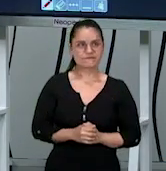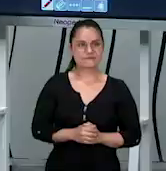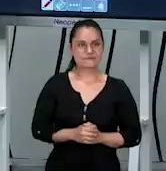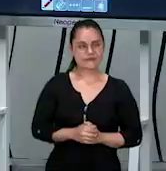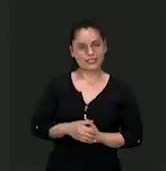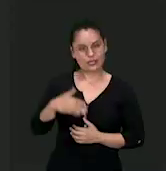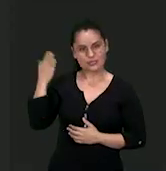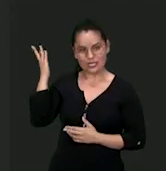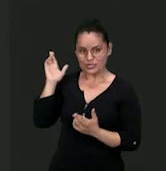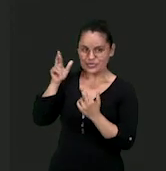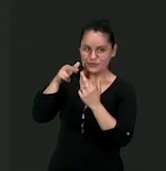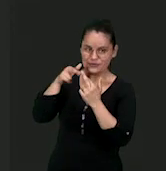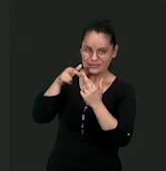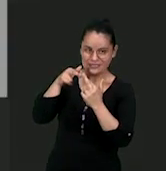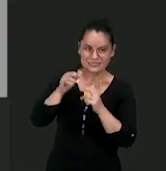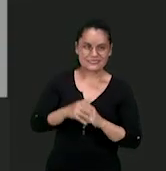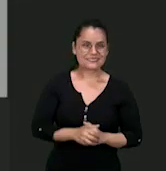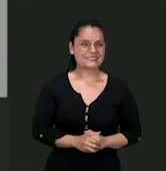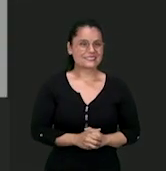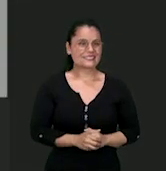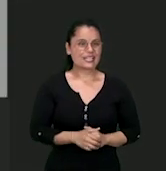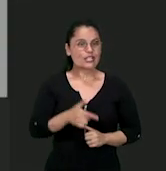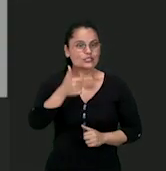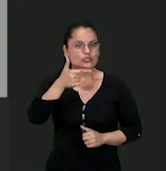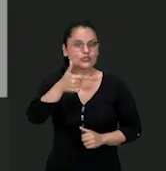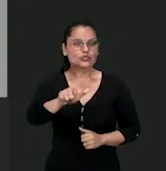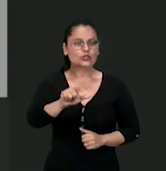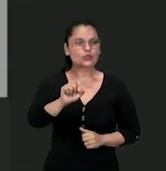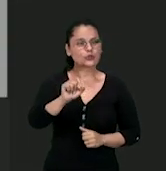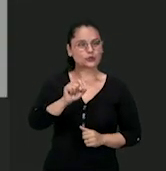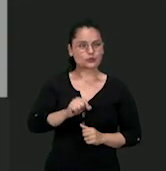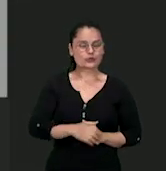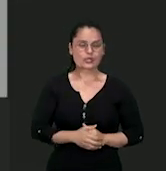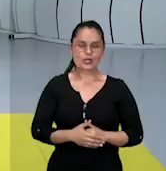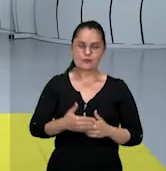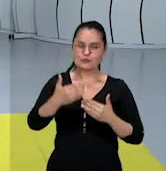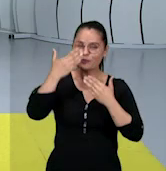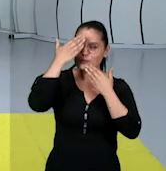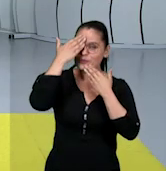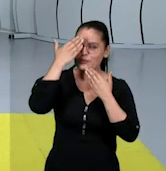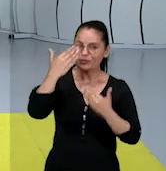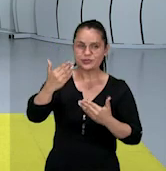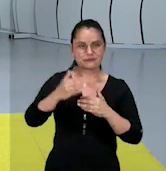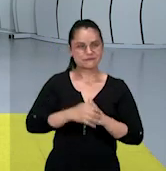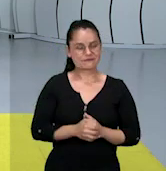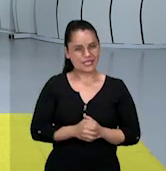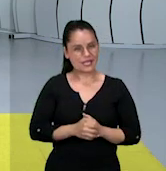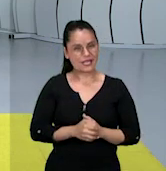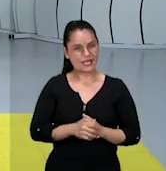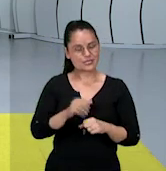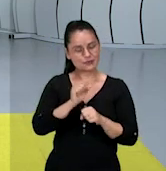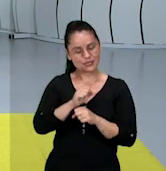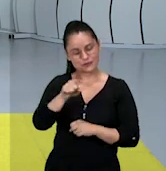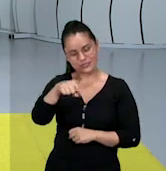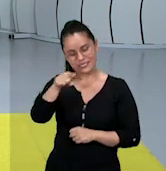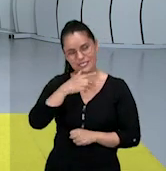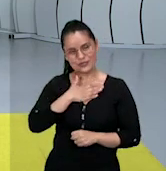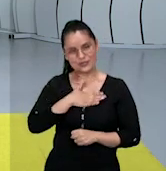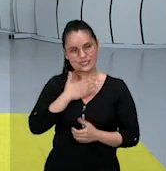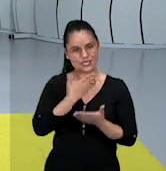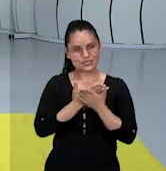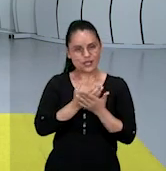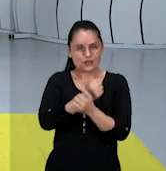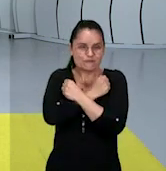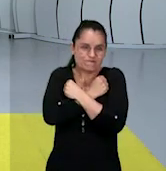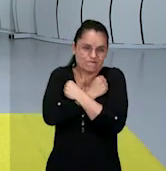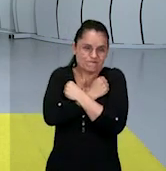aí estão as nossas referências mais uma vez o meu muito obrigado espero que vocês tenham gostado da aula um